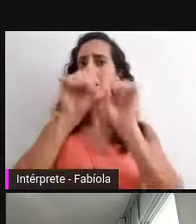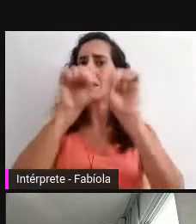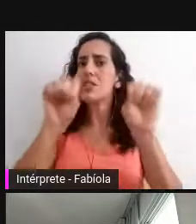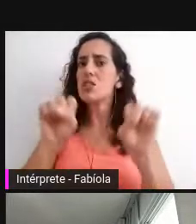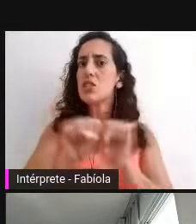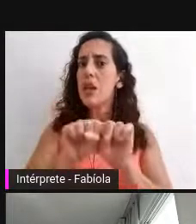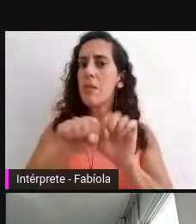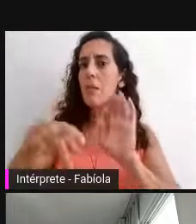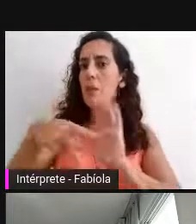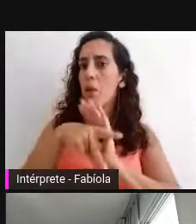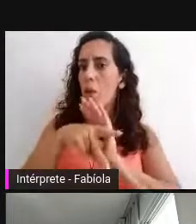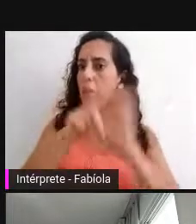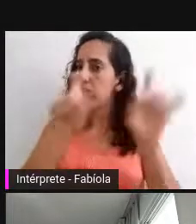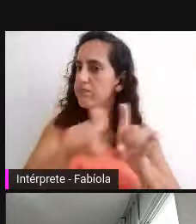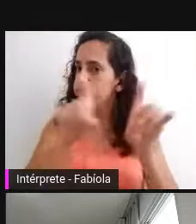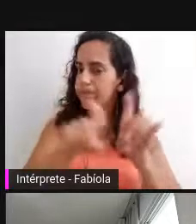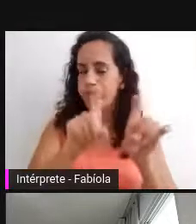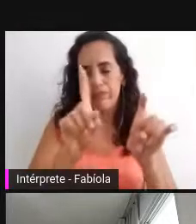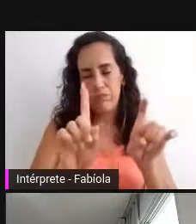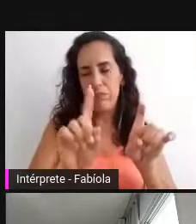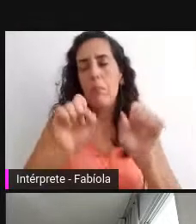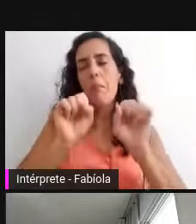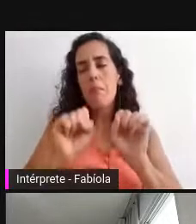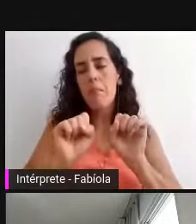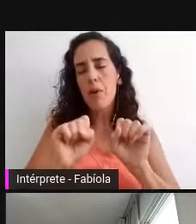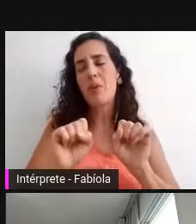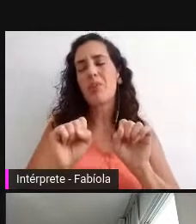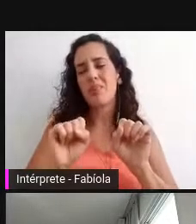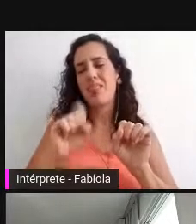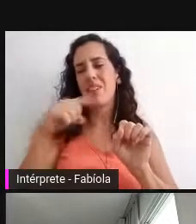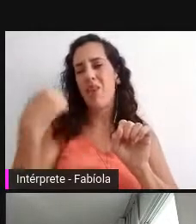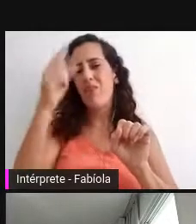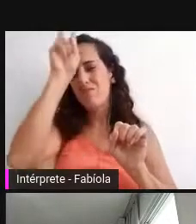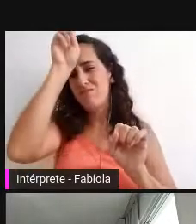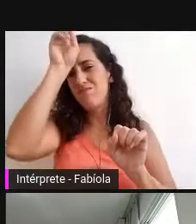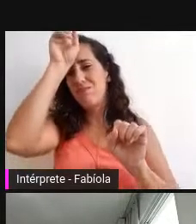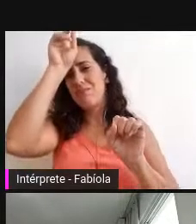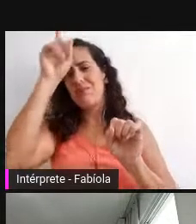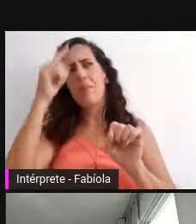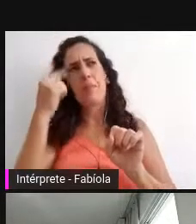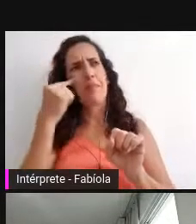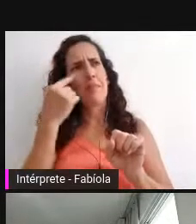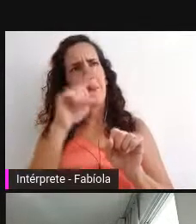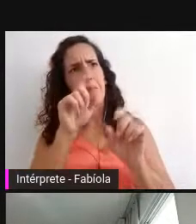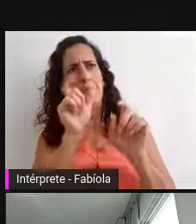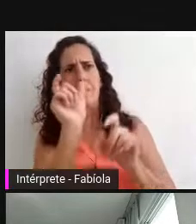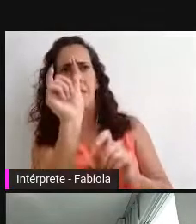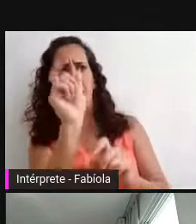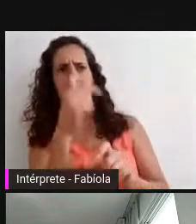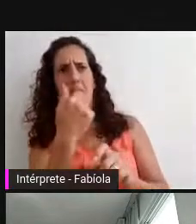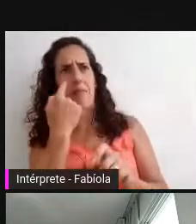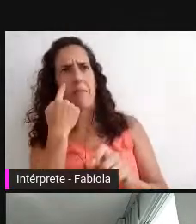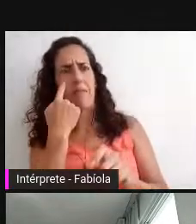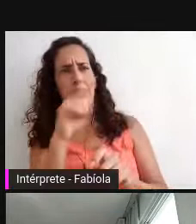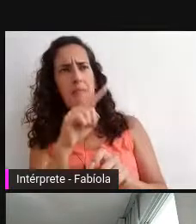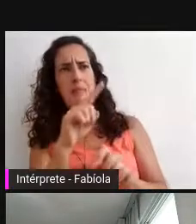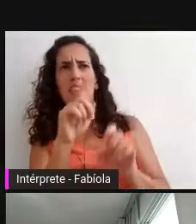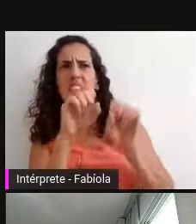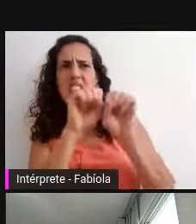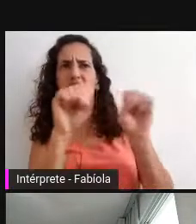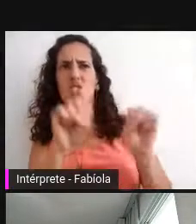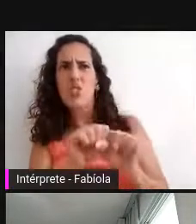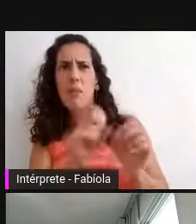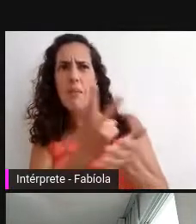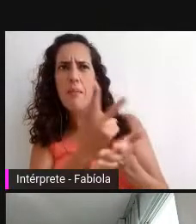digital. Isso pode ser um equívoco, que a gente, no primeiro momento, eu olho para a preservação